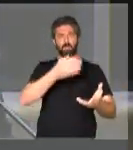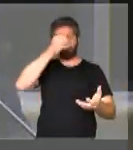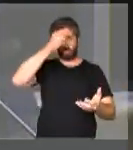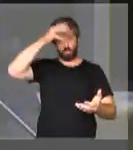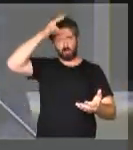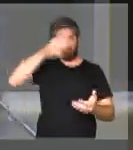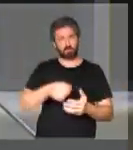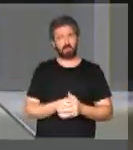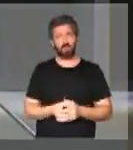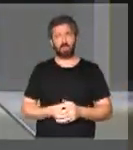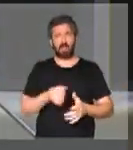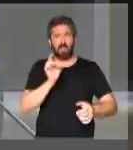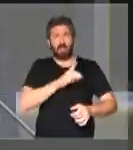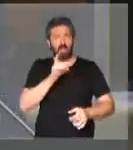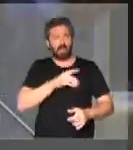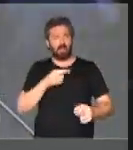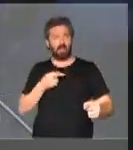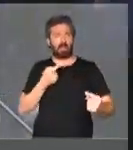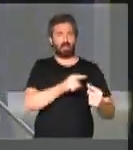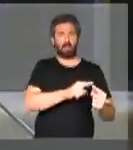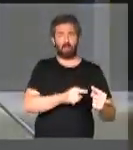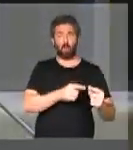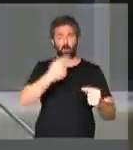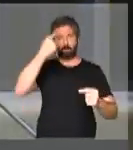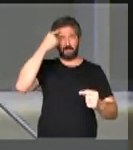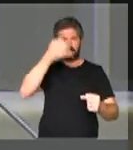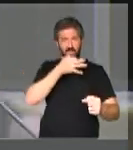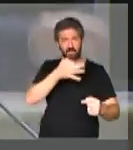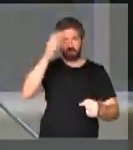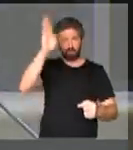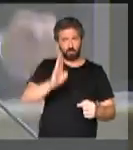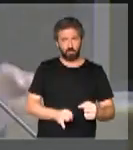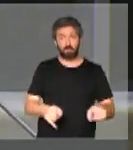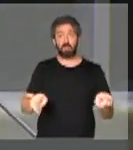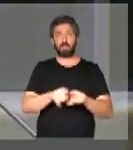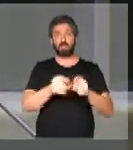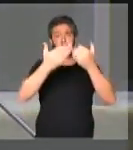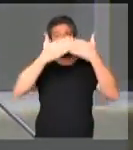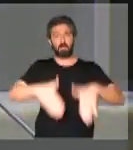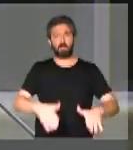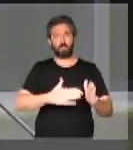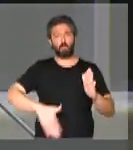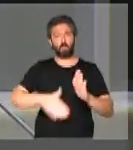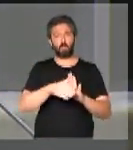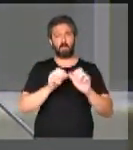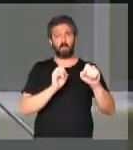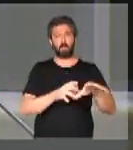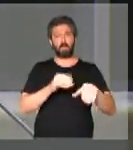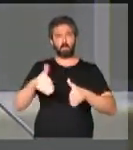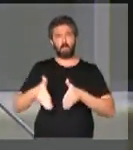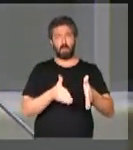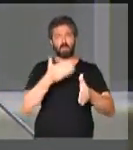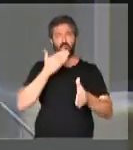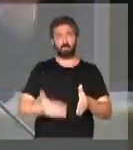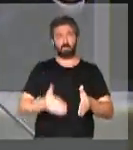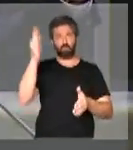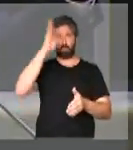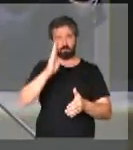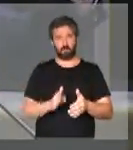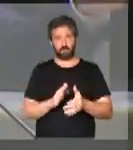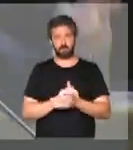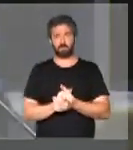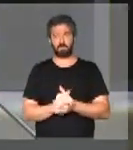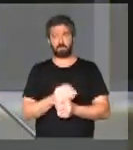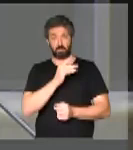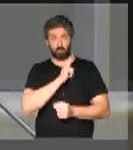conhecimento, de amedrontar o pensamento crítico brasileiro e de destruir a educação como caminho para o Brasil? O